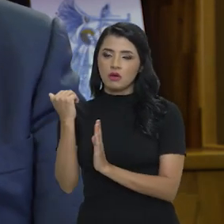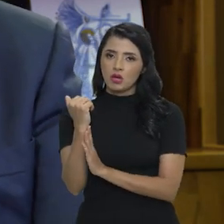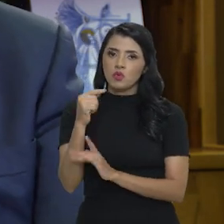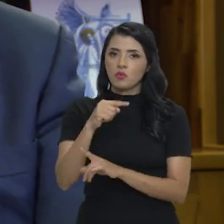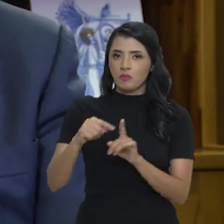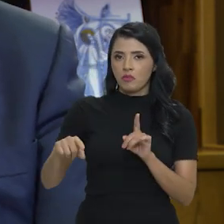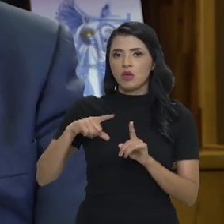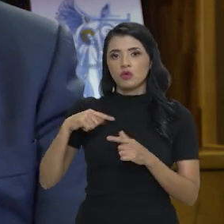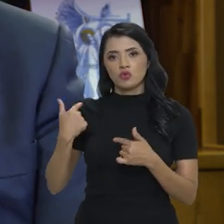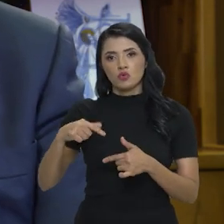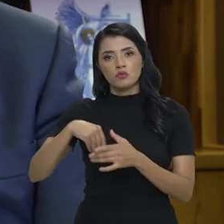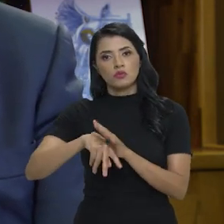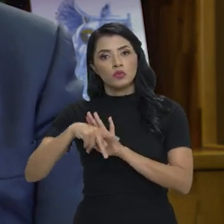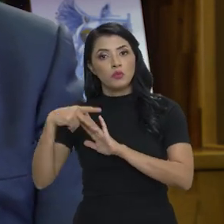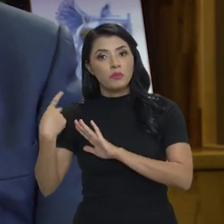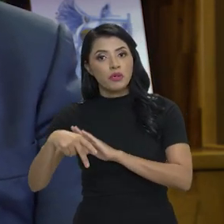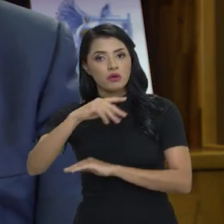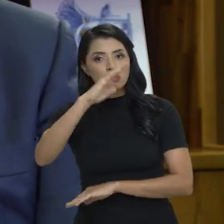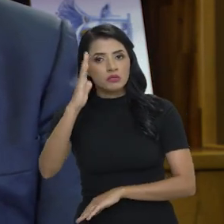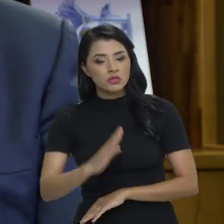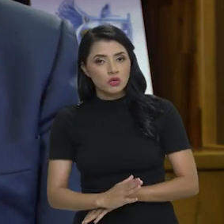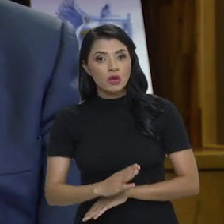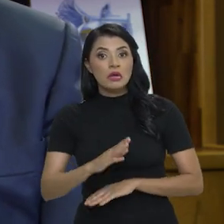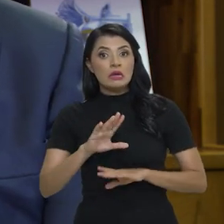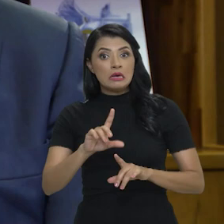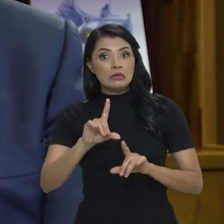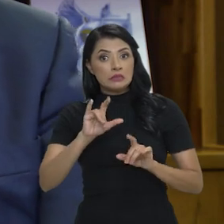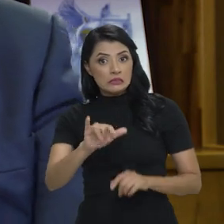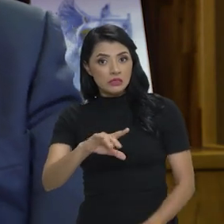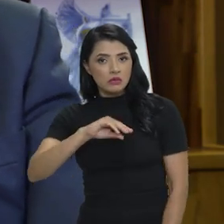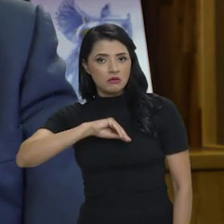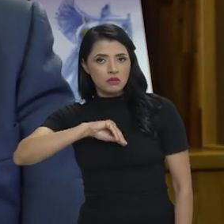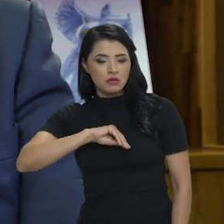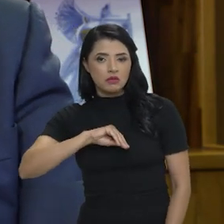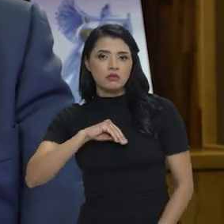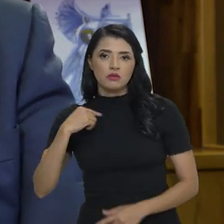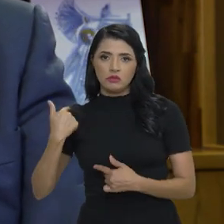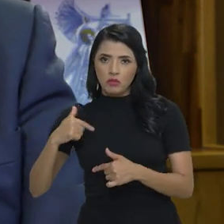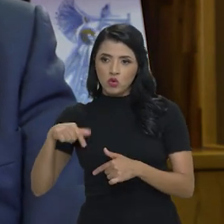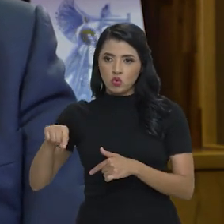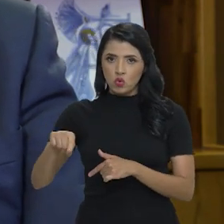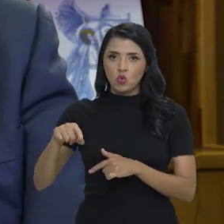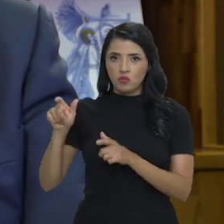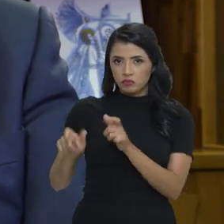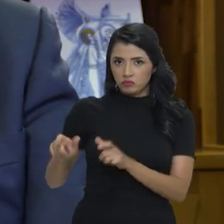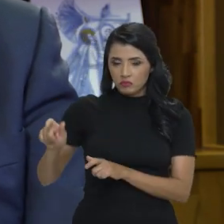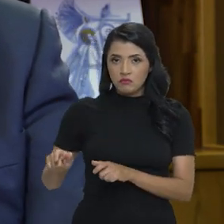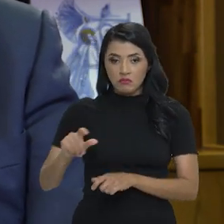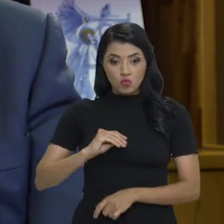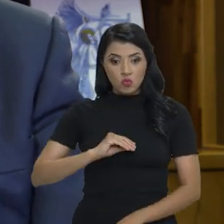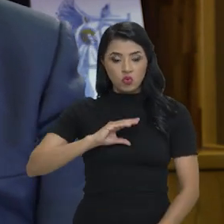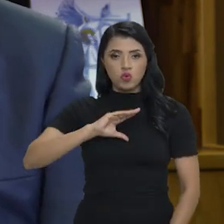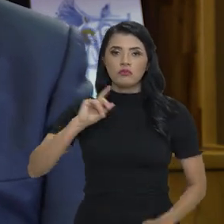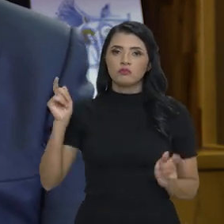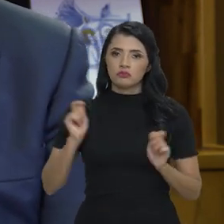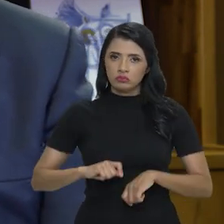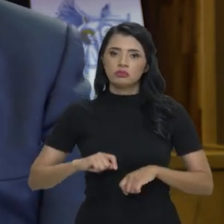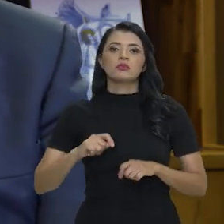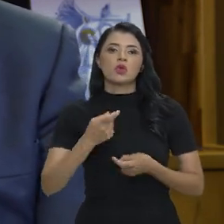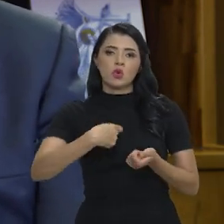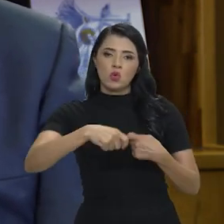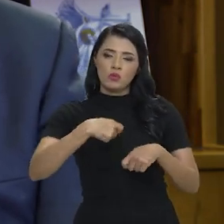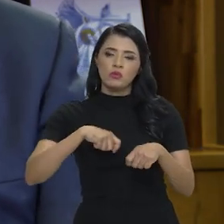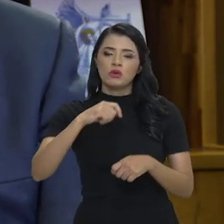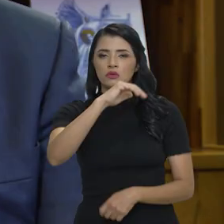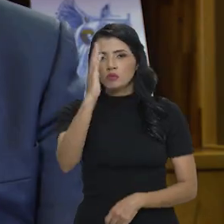salário médio praticado no Brasil. quanto maior a renda dos trabalhadores, maior será a possibilidade